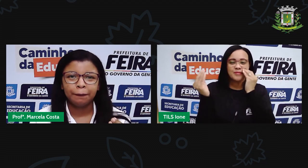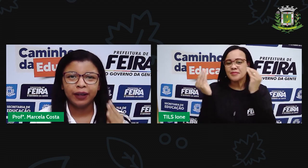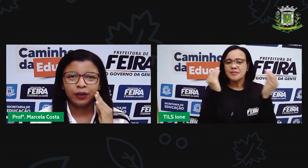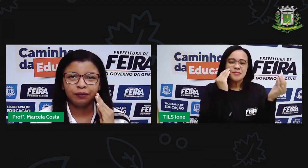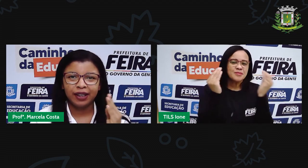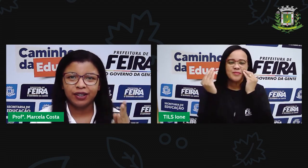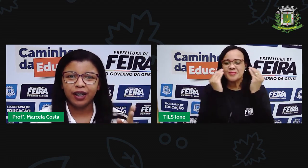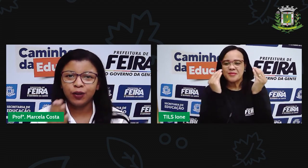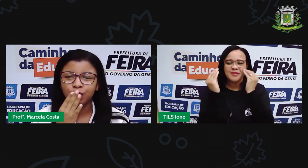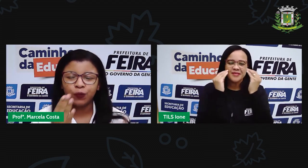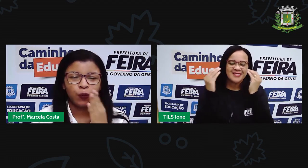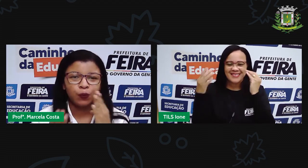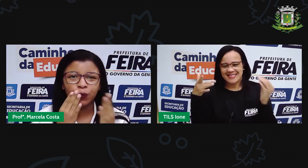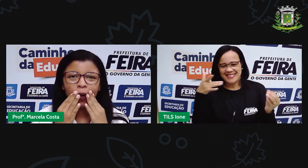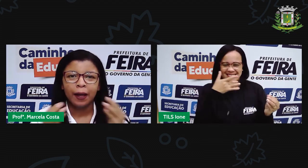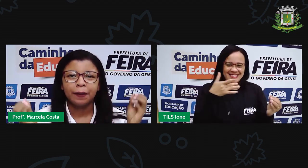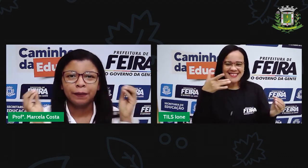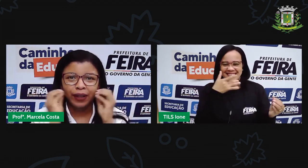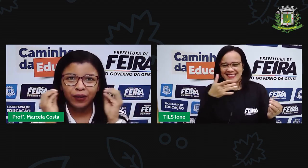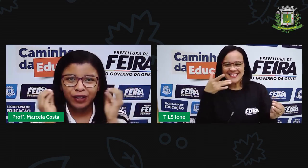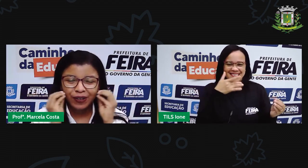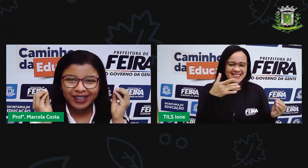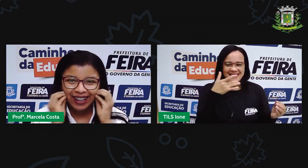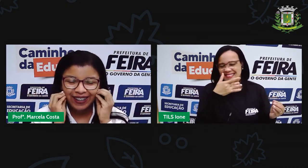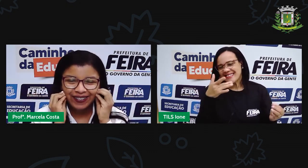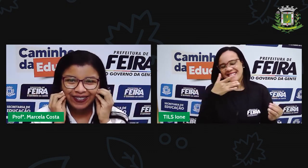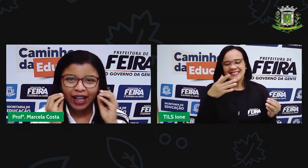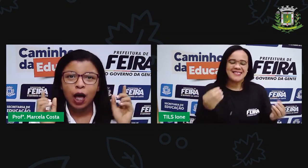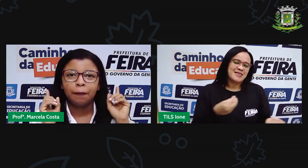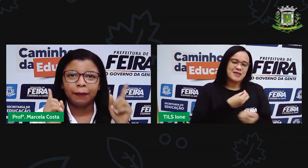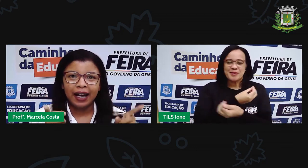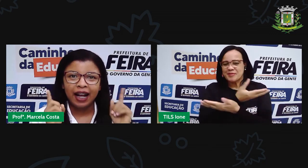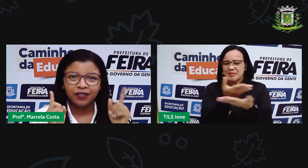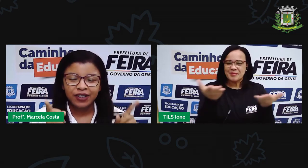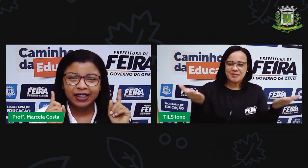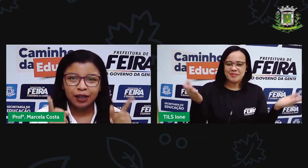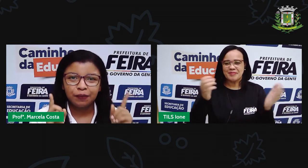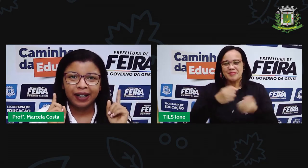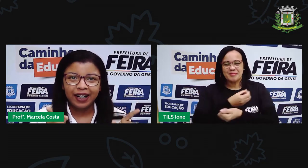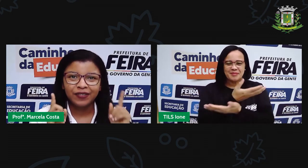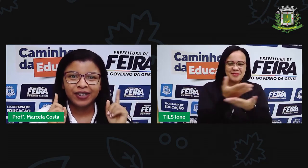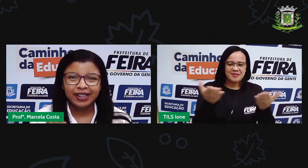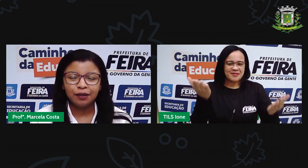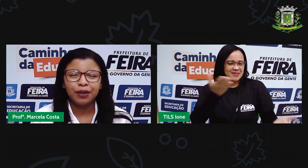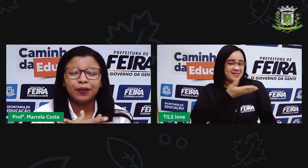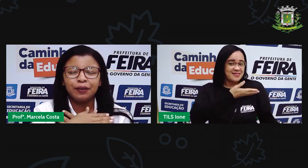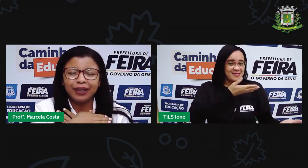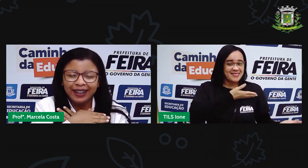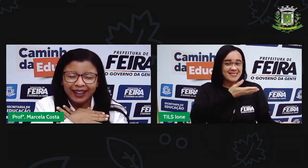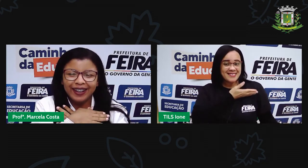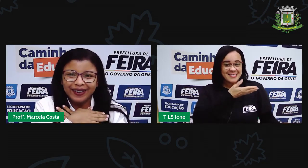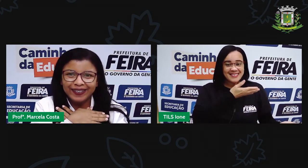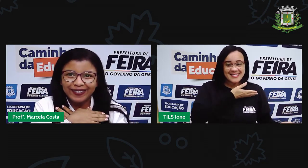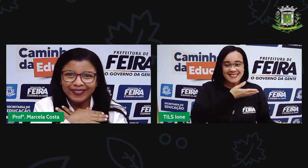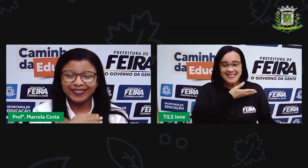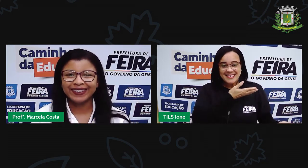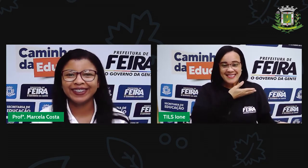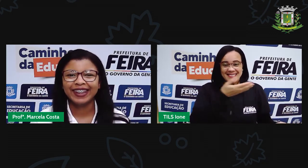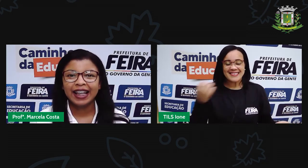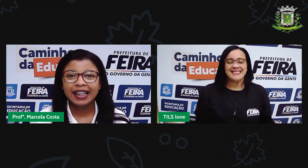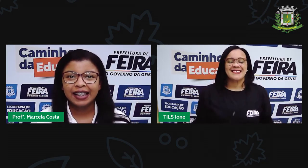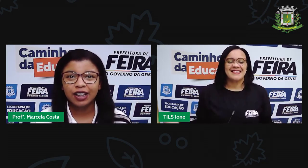Manda um beijinho bem gostosinho. Para você, para você, meu amiguinho!